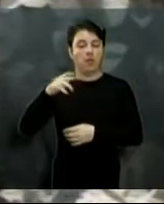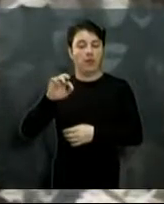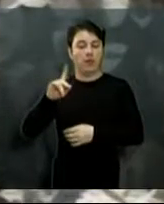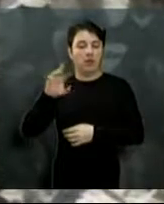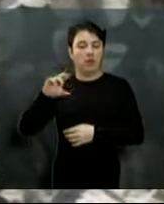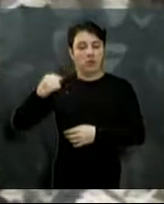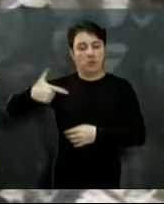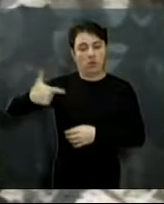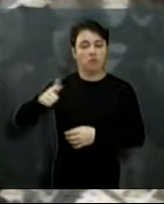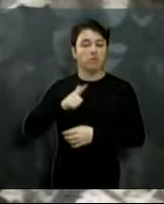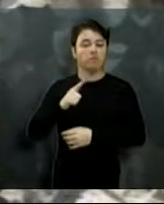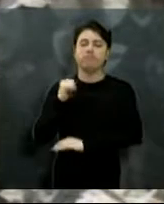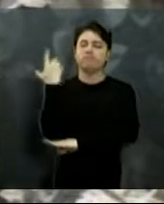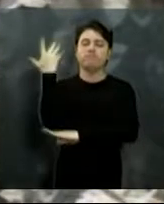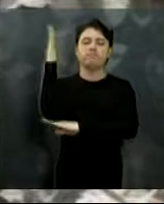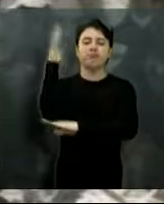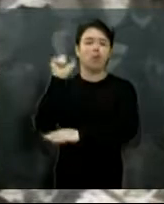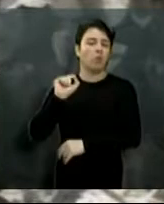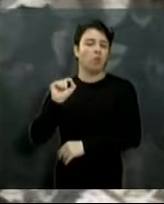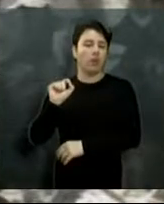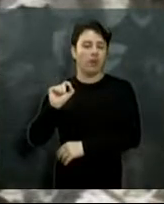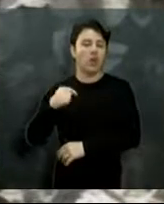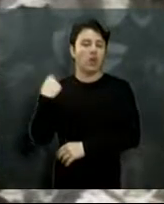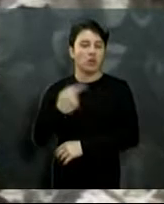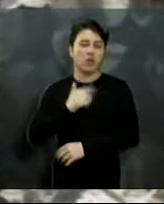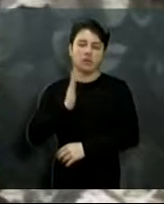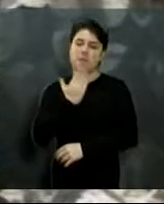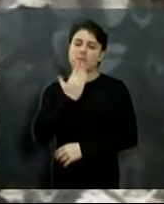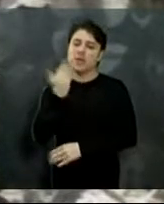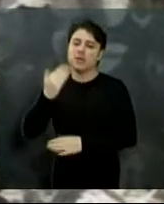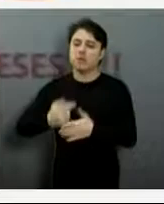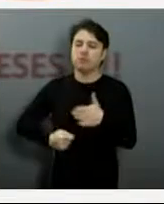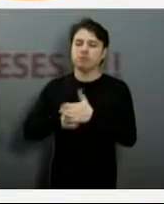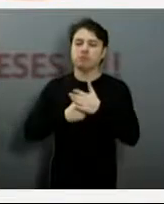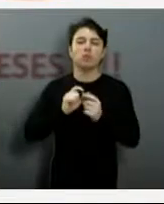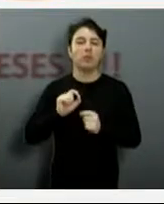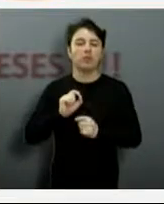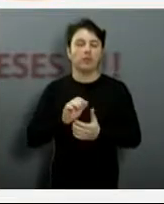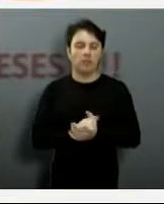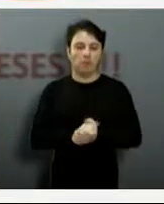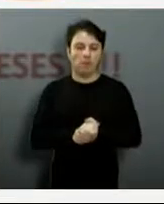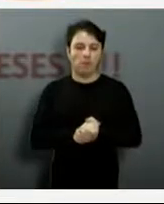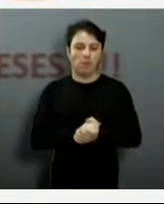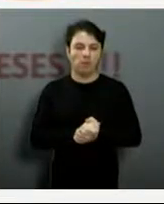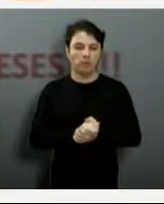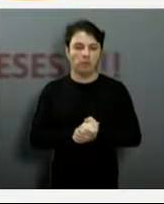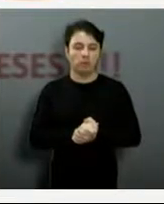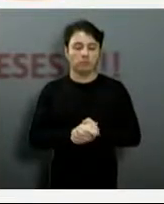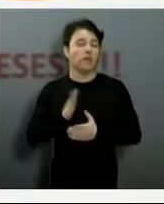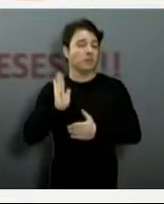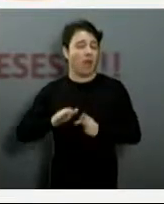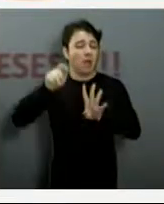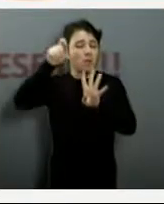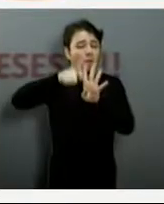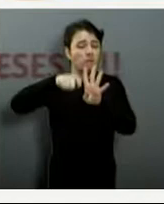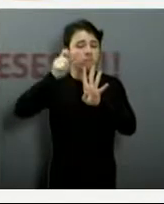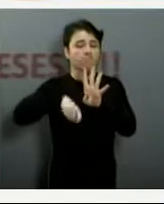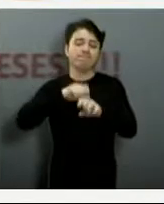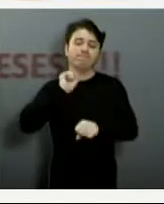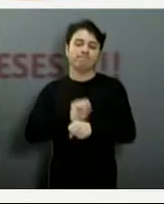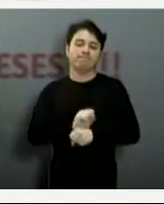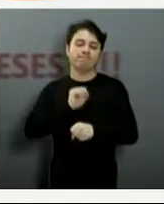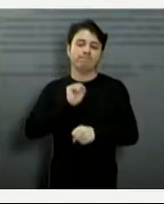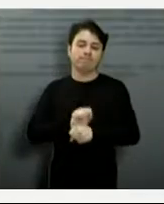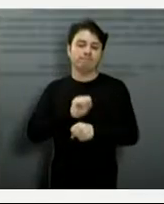sobre essa árvore. Nós fizemos a indicação. Próxima imagem, por favor. De quatro meses. Mas tem aí a